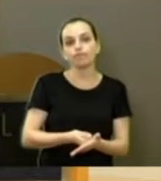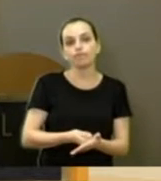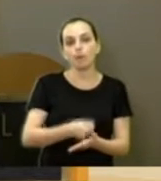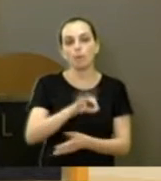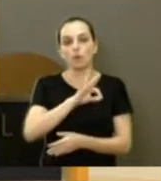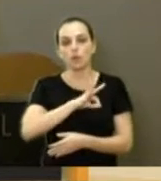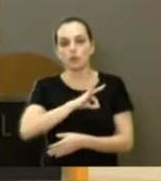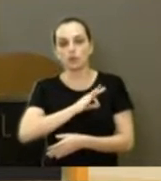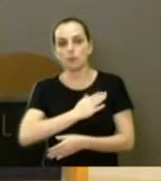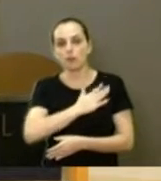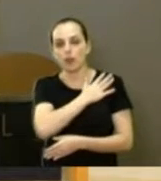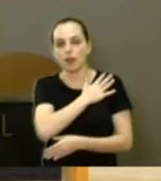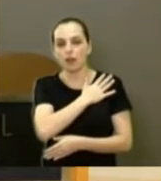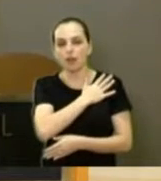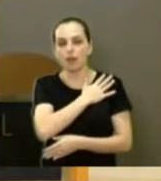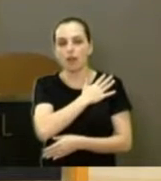militar,